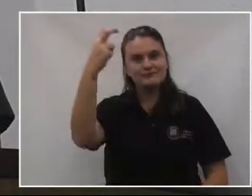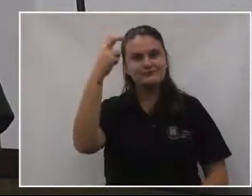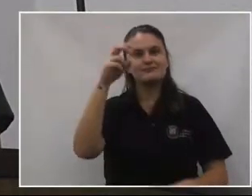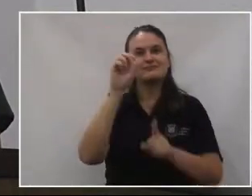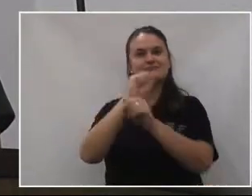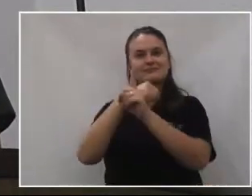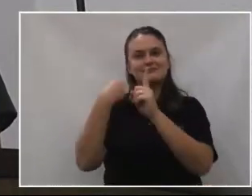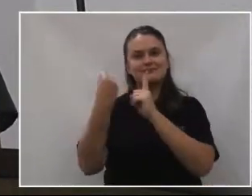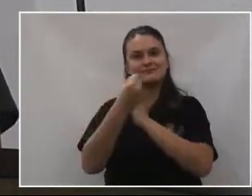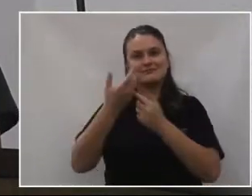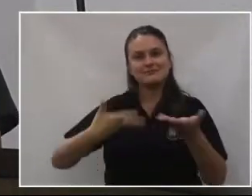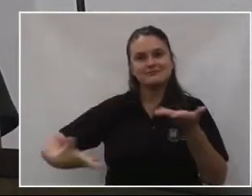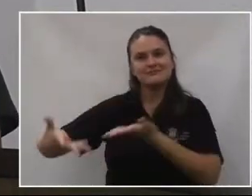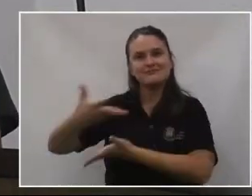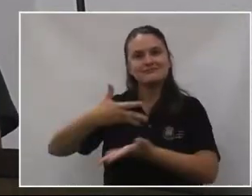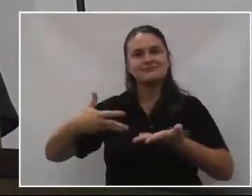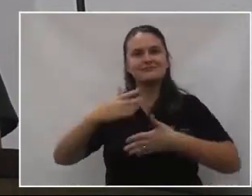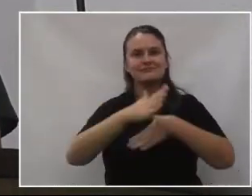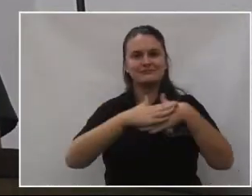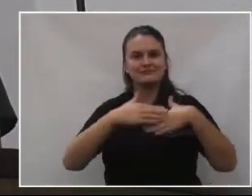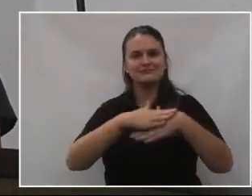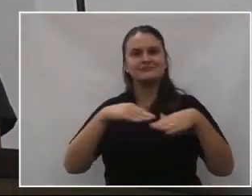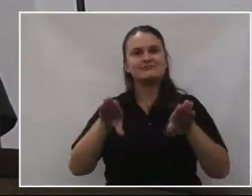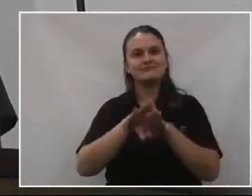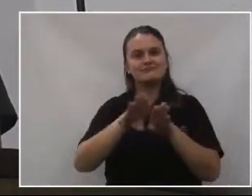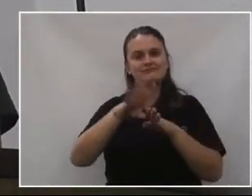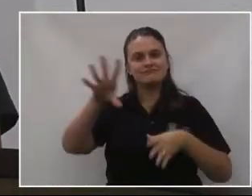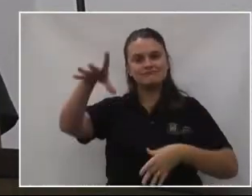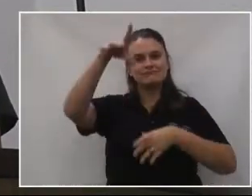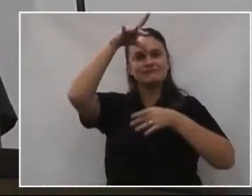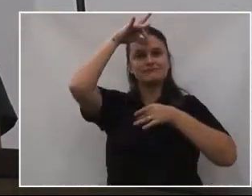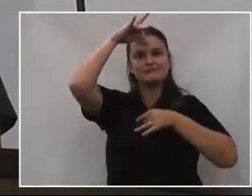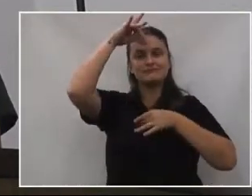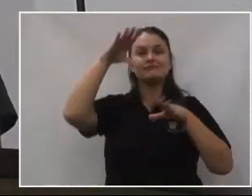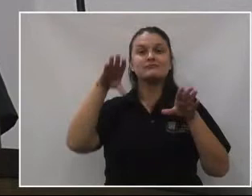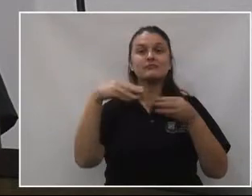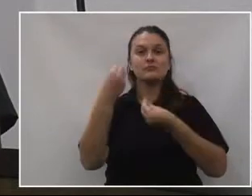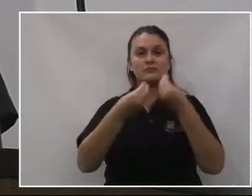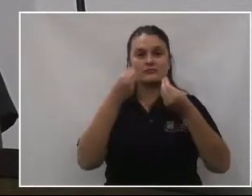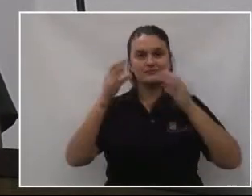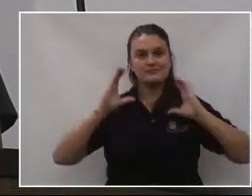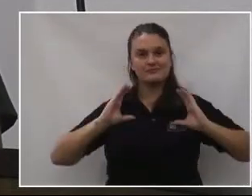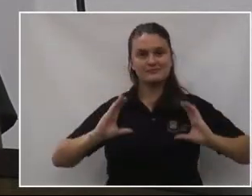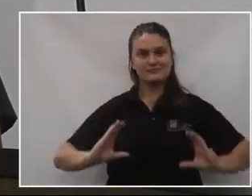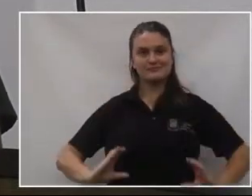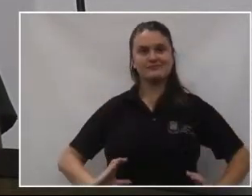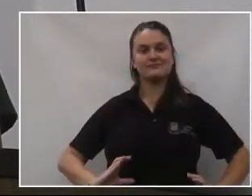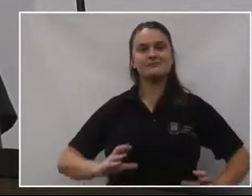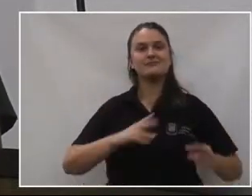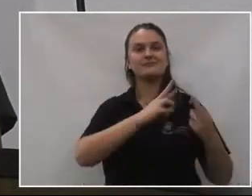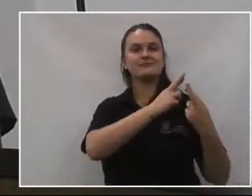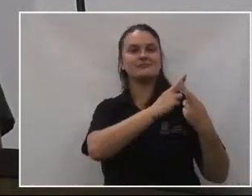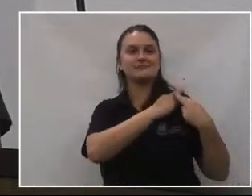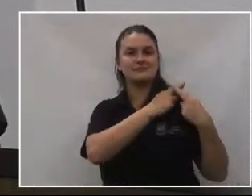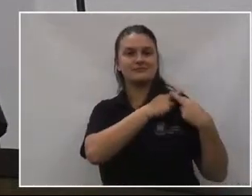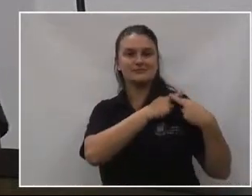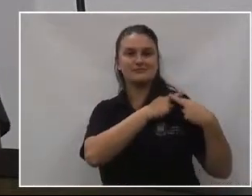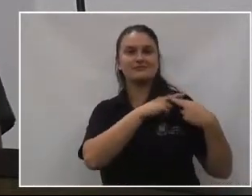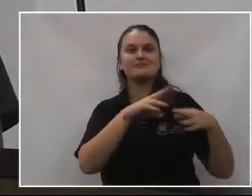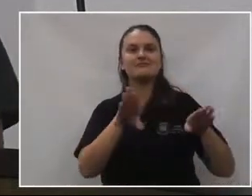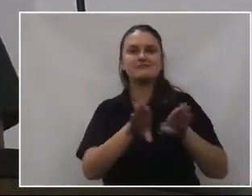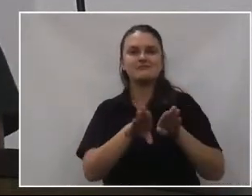sociais, afetivas e espirituais, como cidadãos responsáveis e